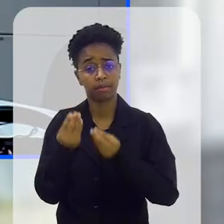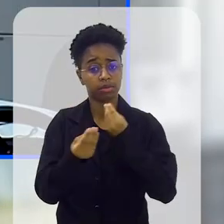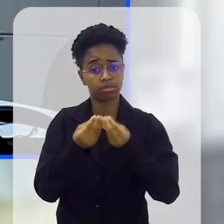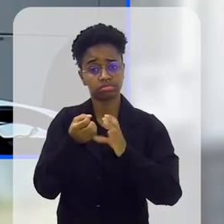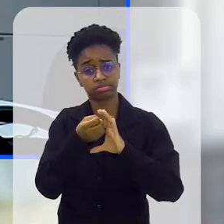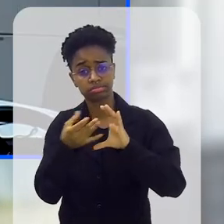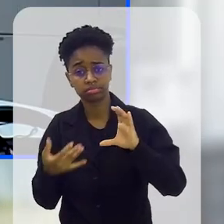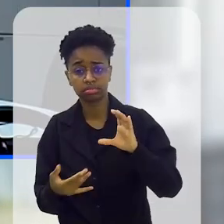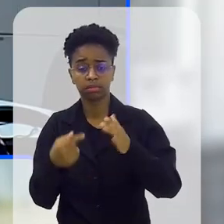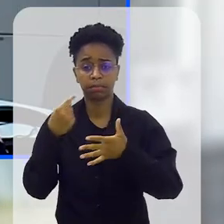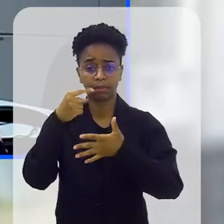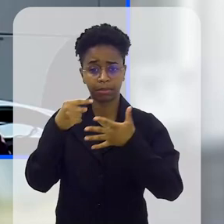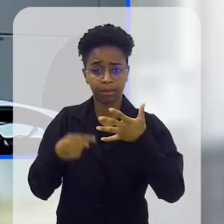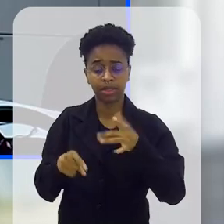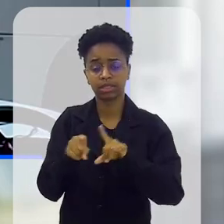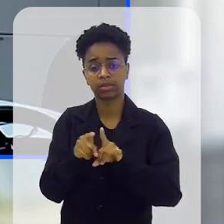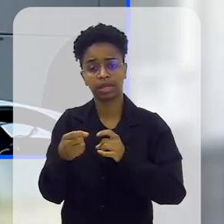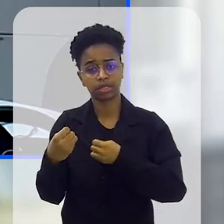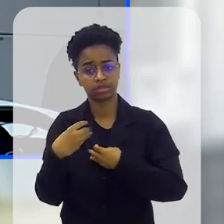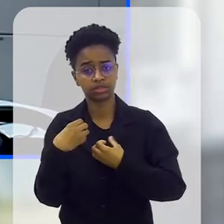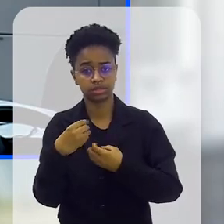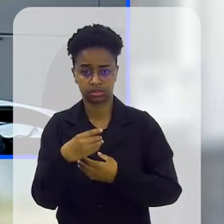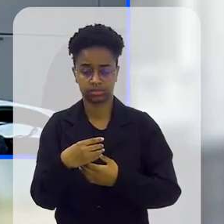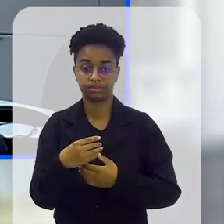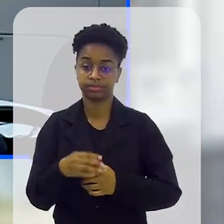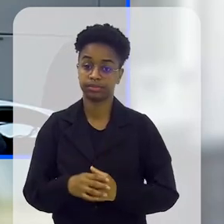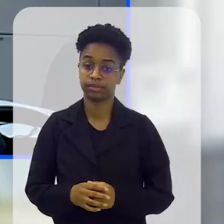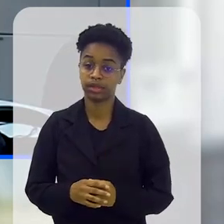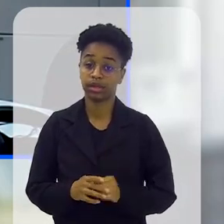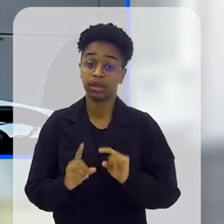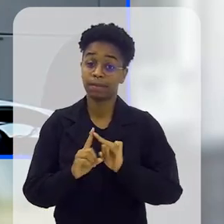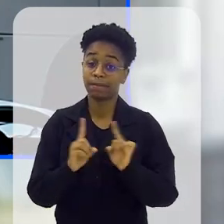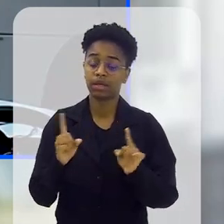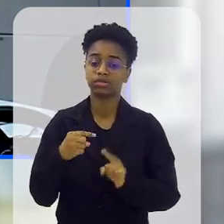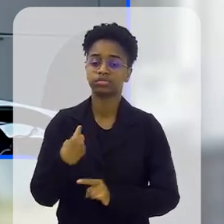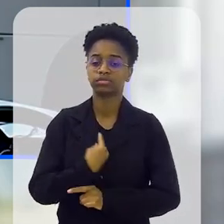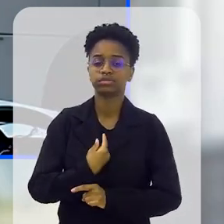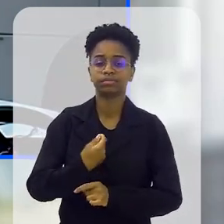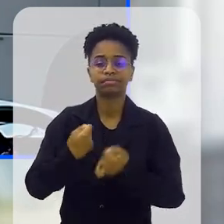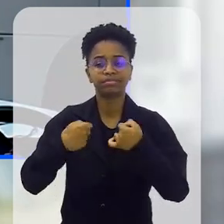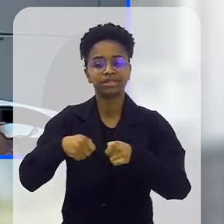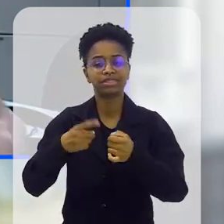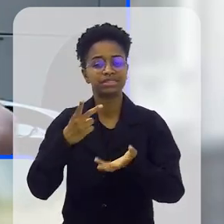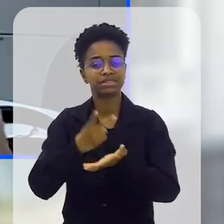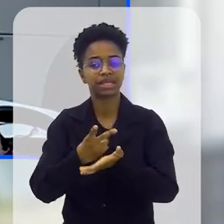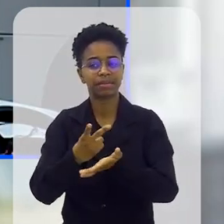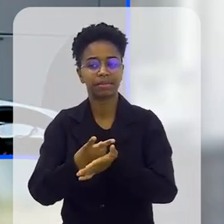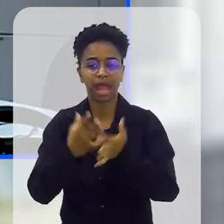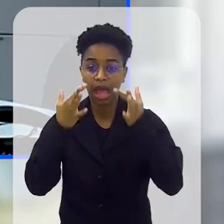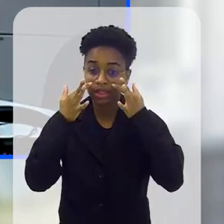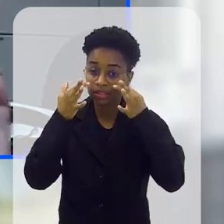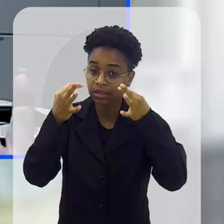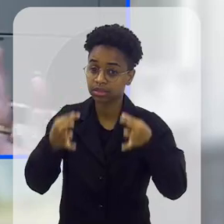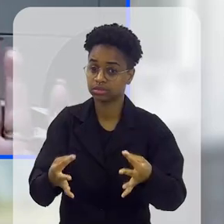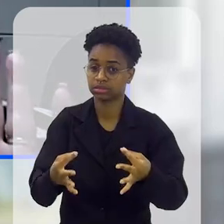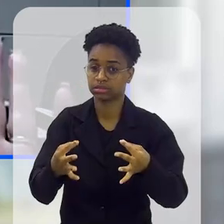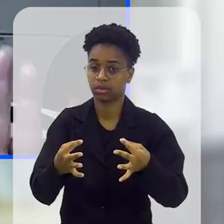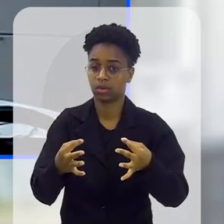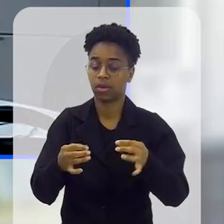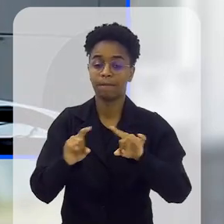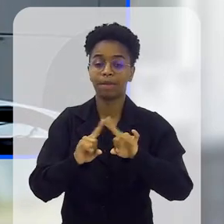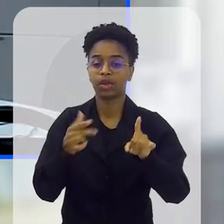até com muita propriedade e ensinam muito a gente também. Mas a gente procura sempre botar sempre os ouvidos